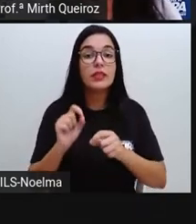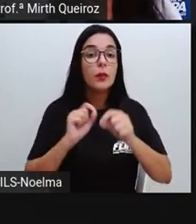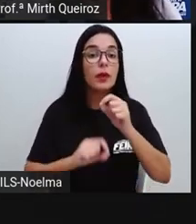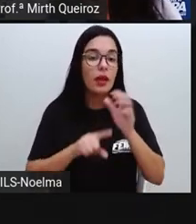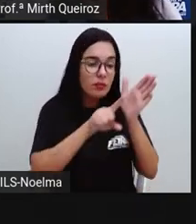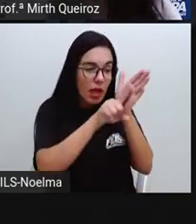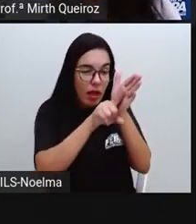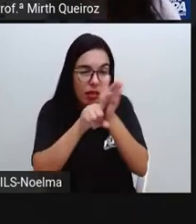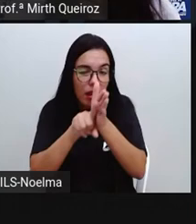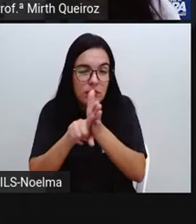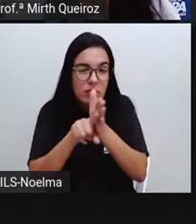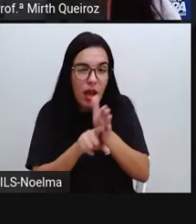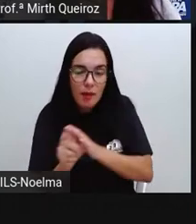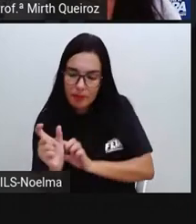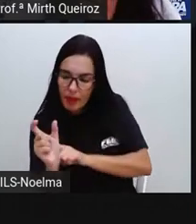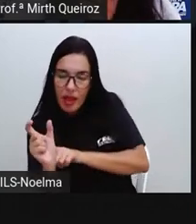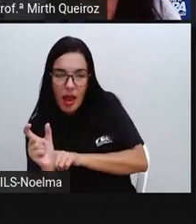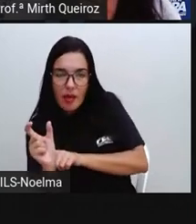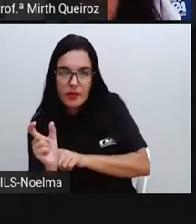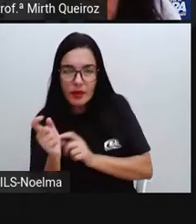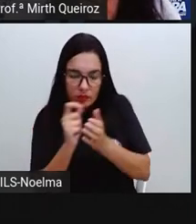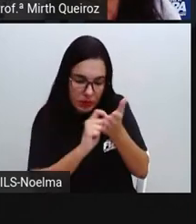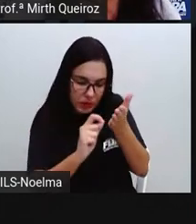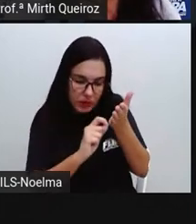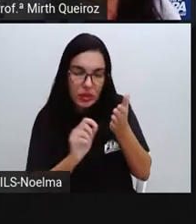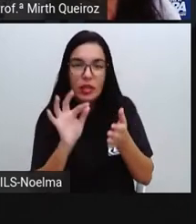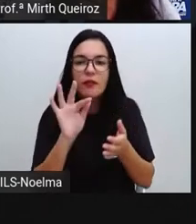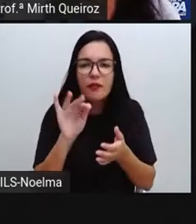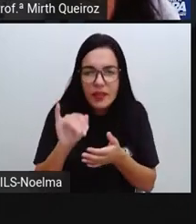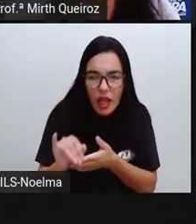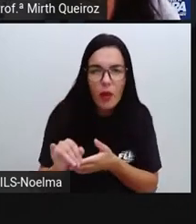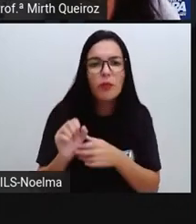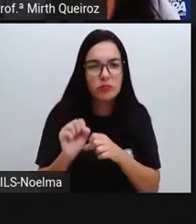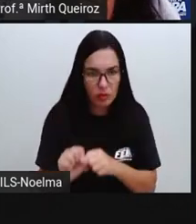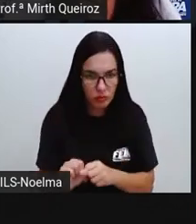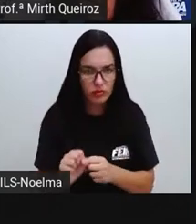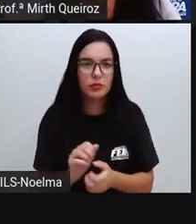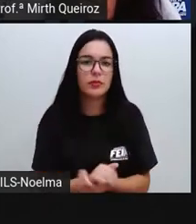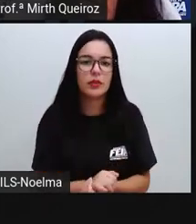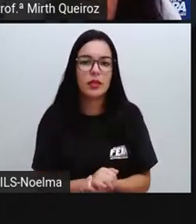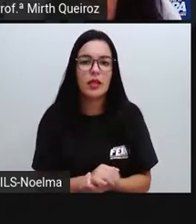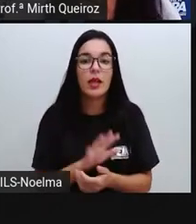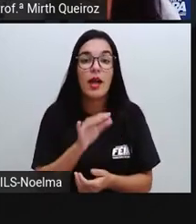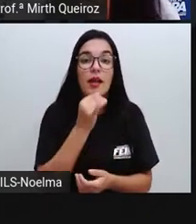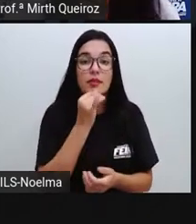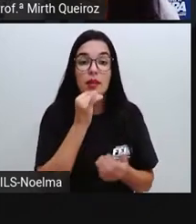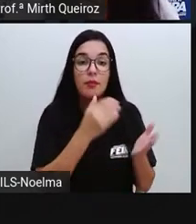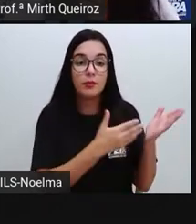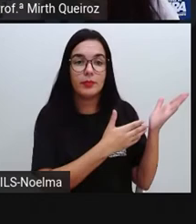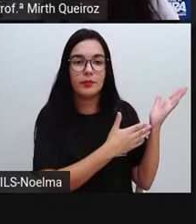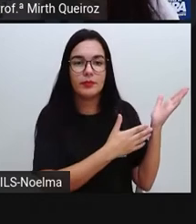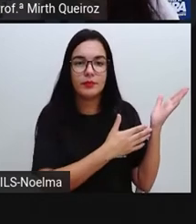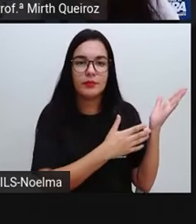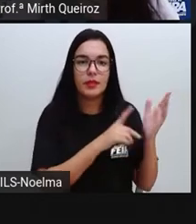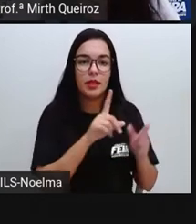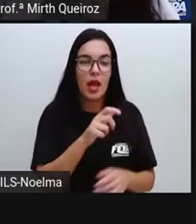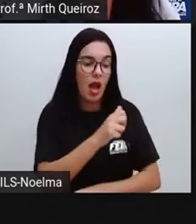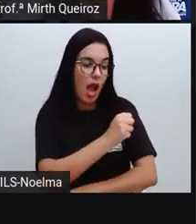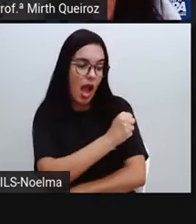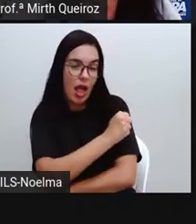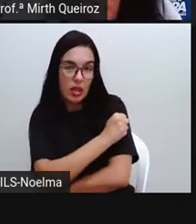terminações em seus diferentes aspectos, né? Por exemplo, os alunos entraram agora.